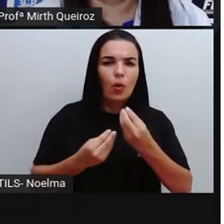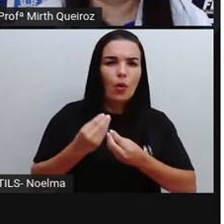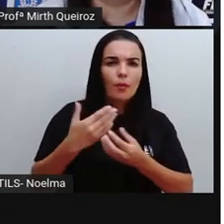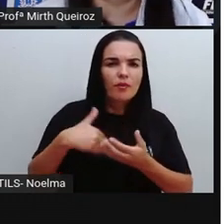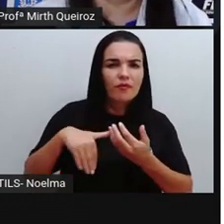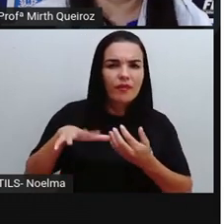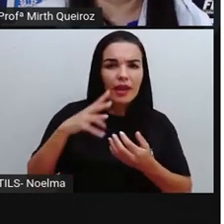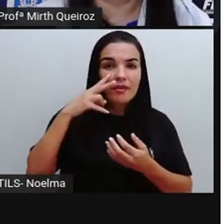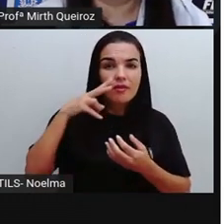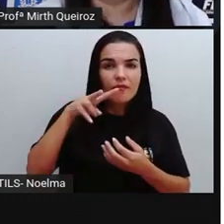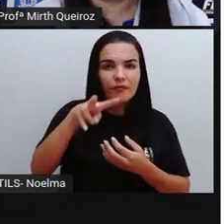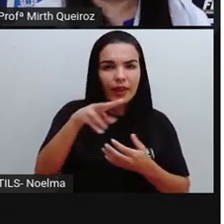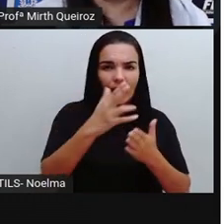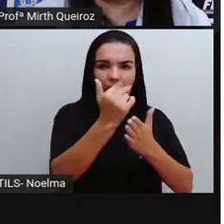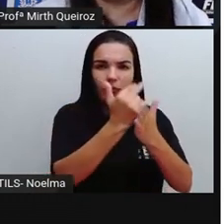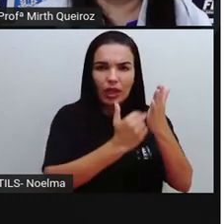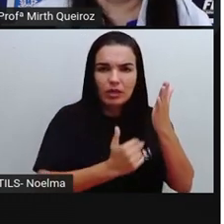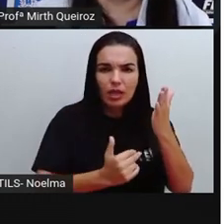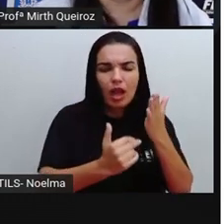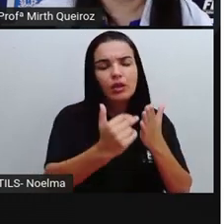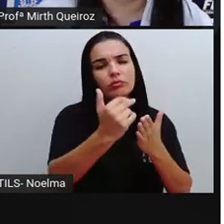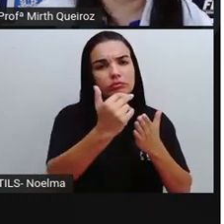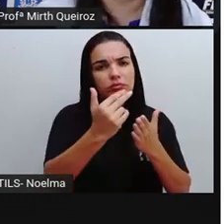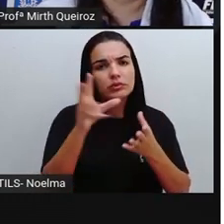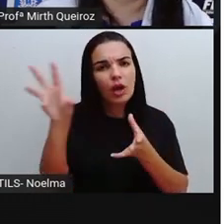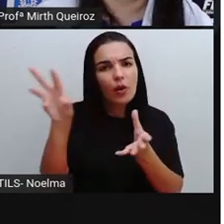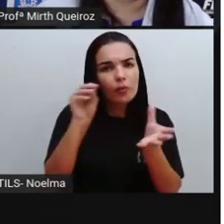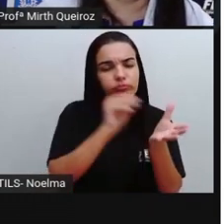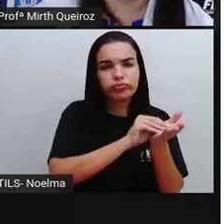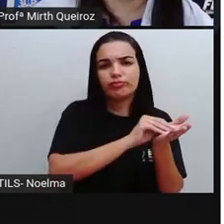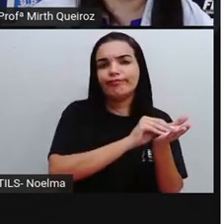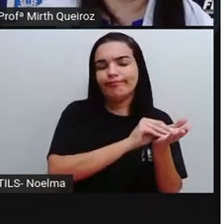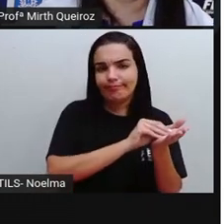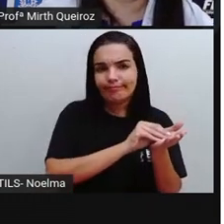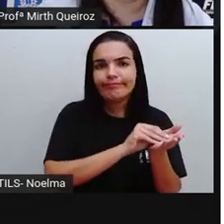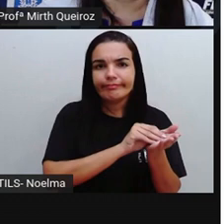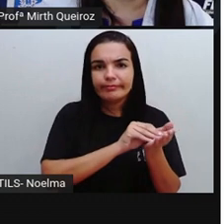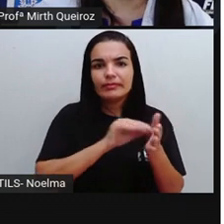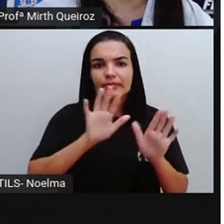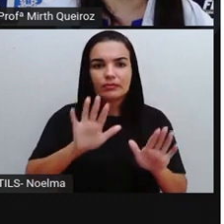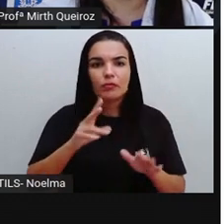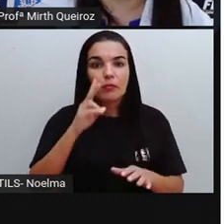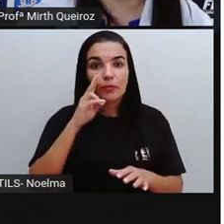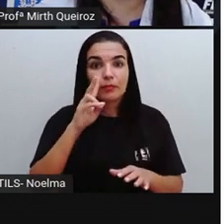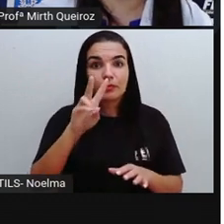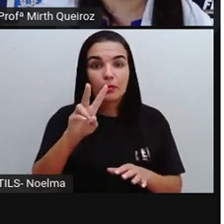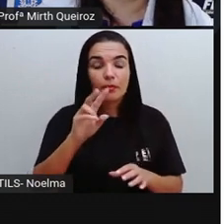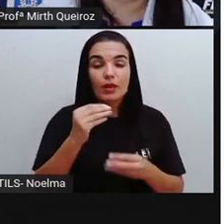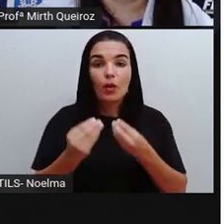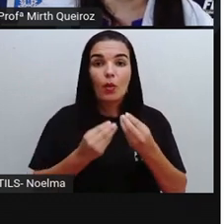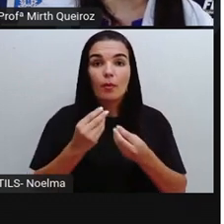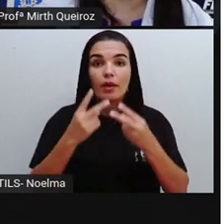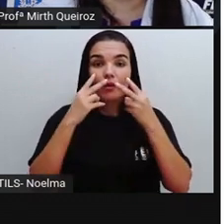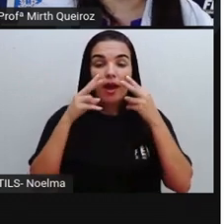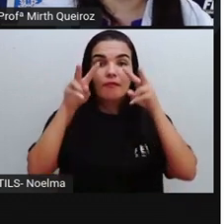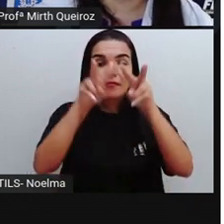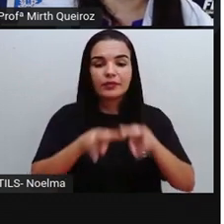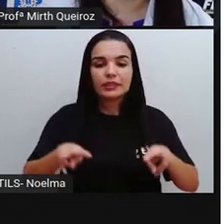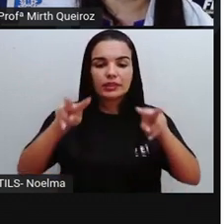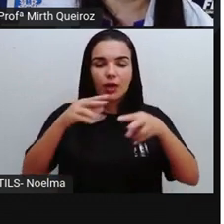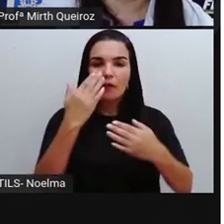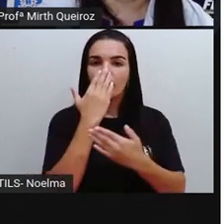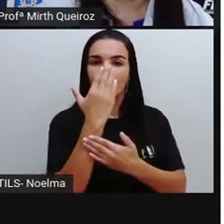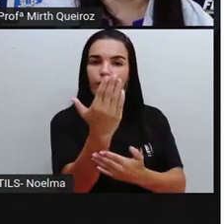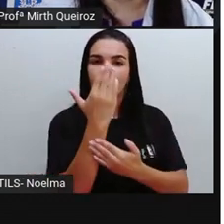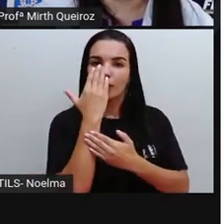enxergar e vai representar esses objetos. Observe só. Visão frontal. Na visão